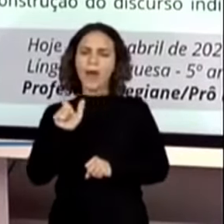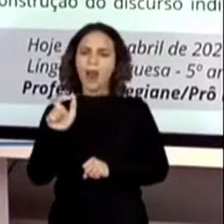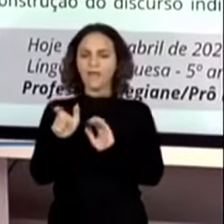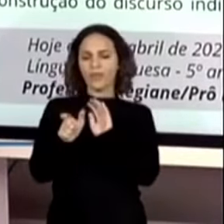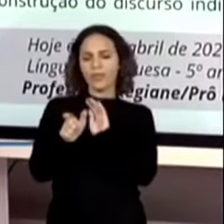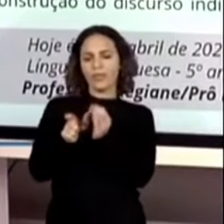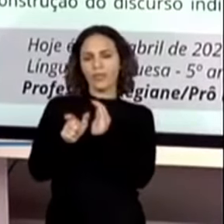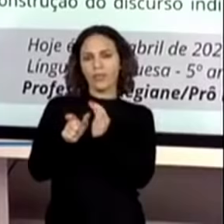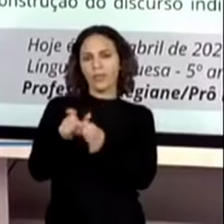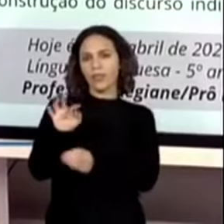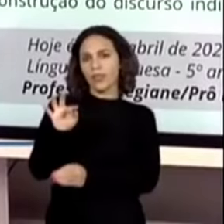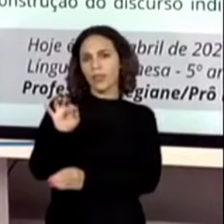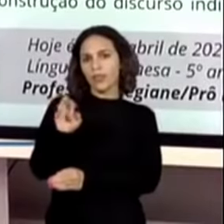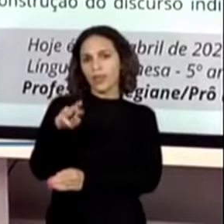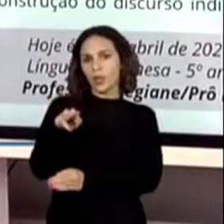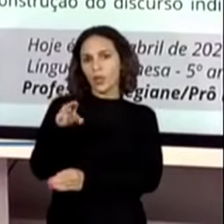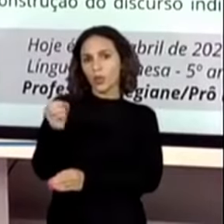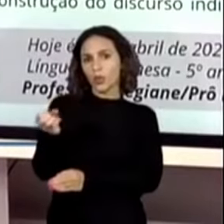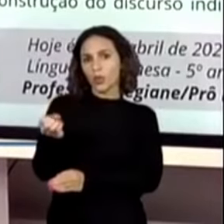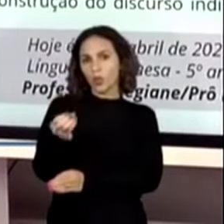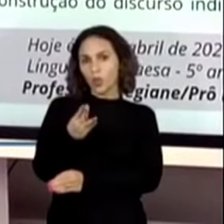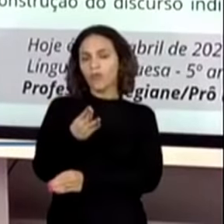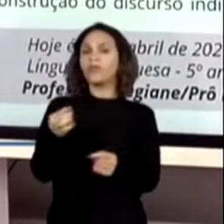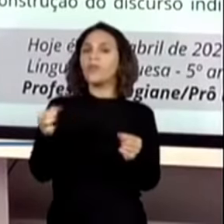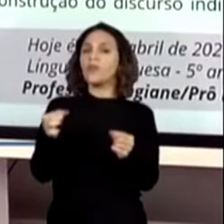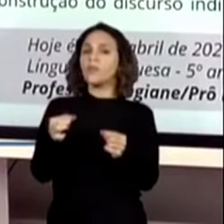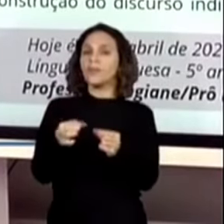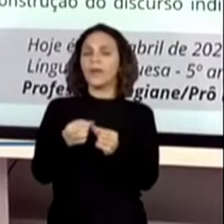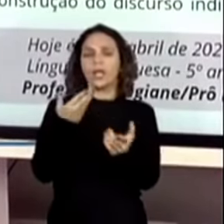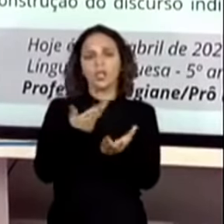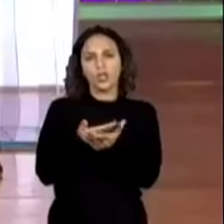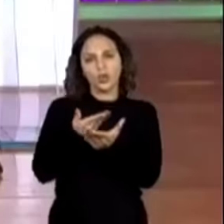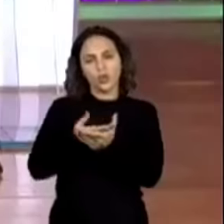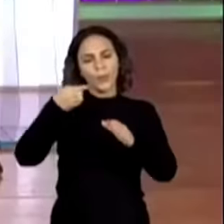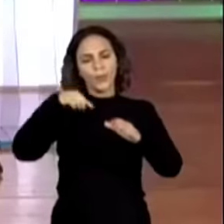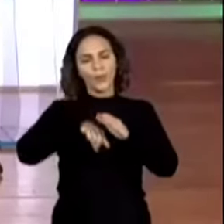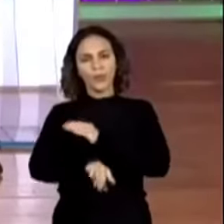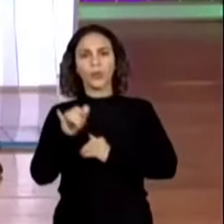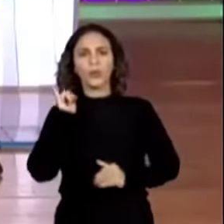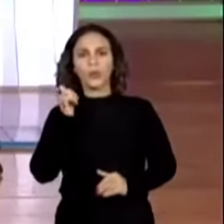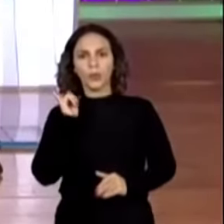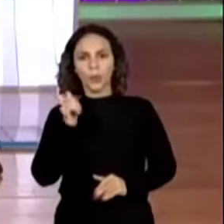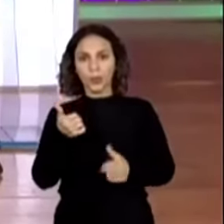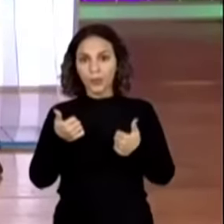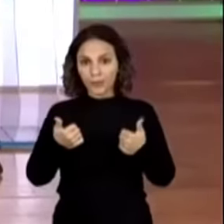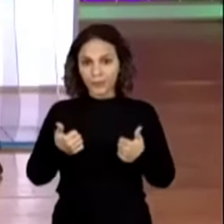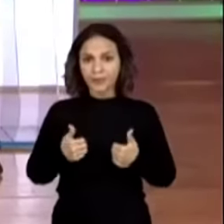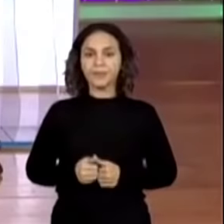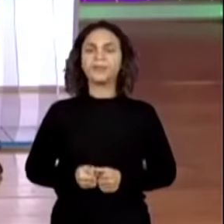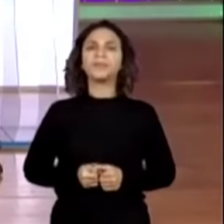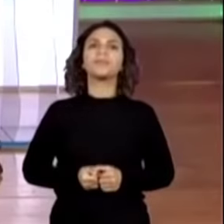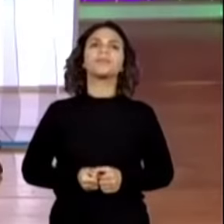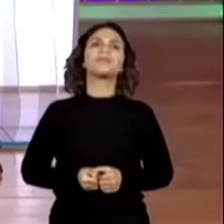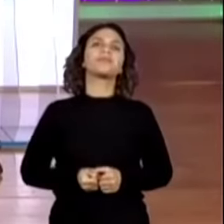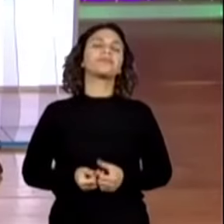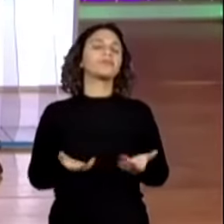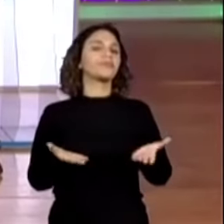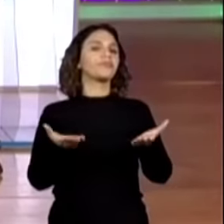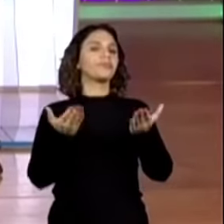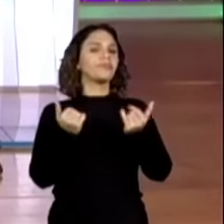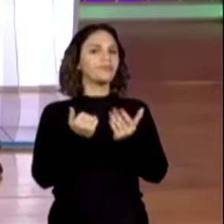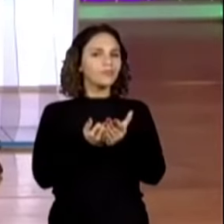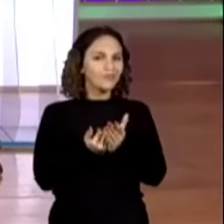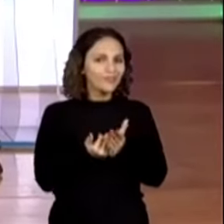que entram no estudo de contos. Combinado? Então, vamos lá. Olha só. Para